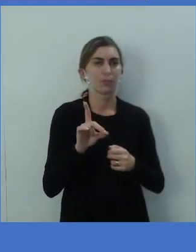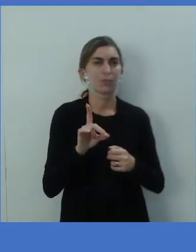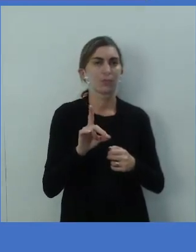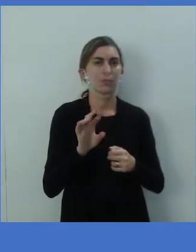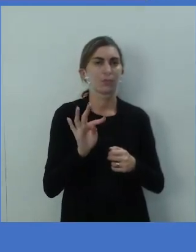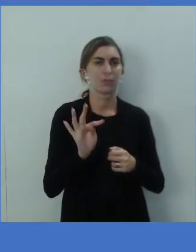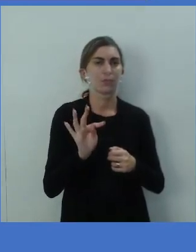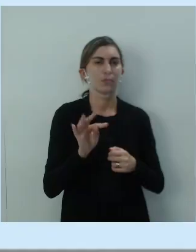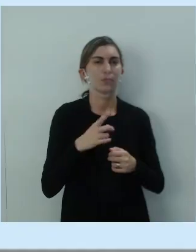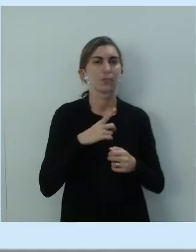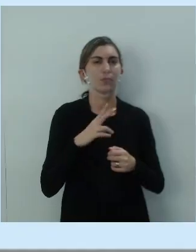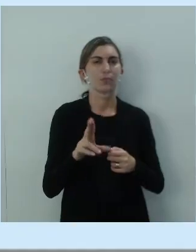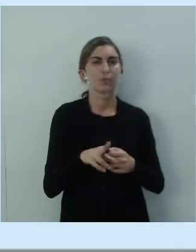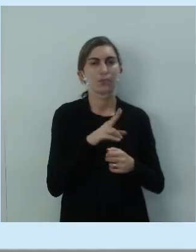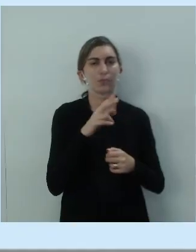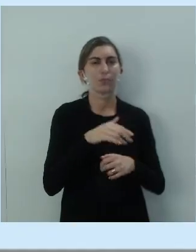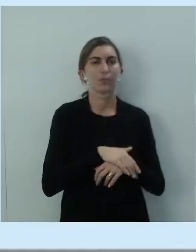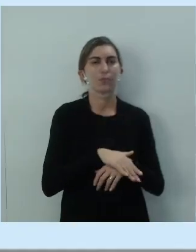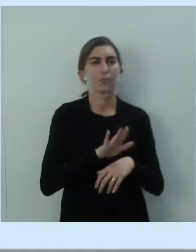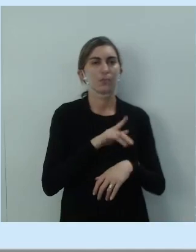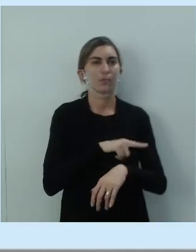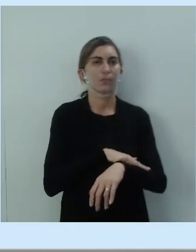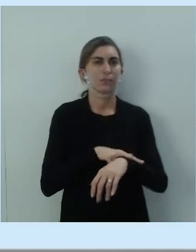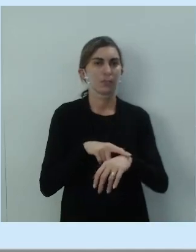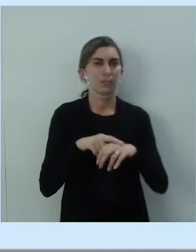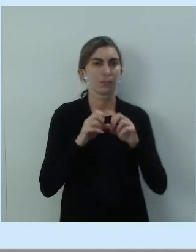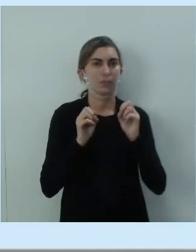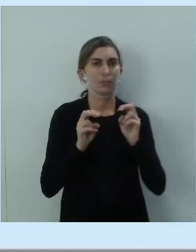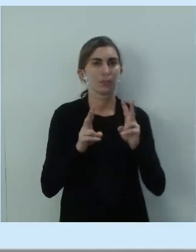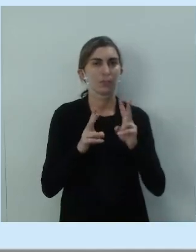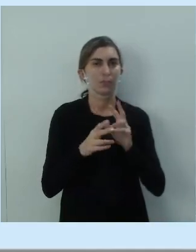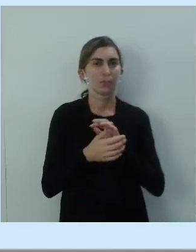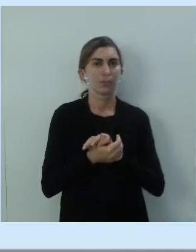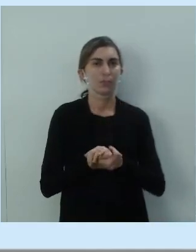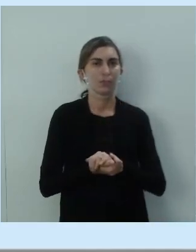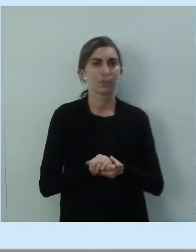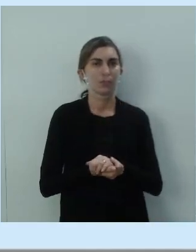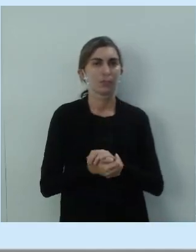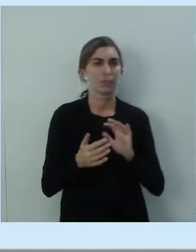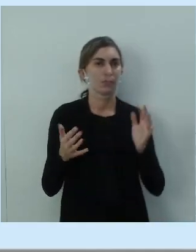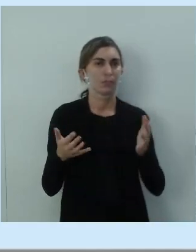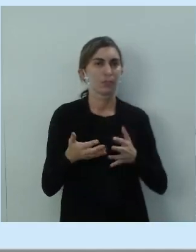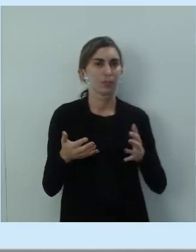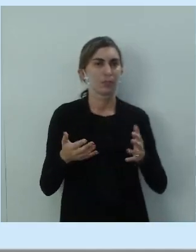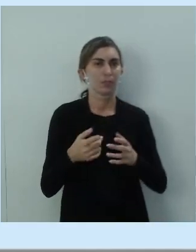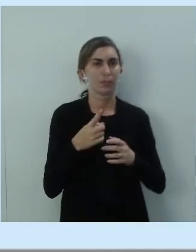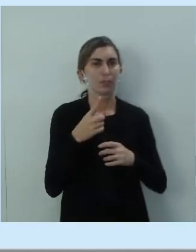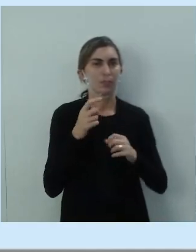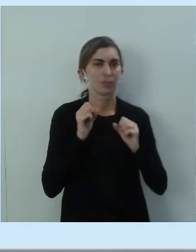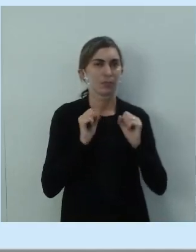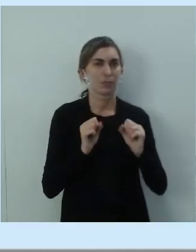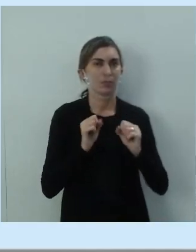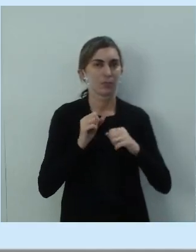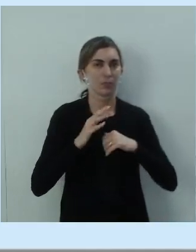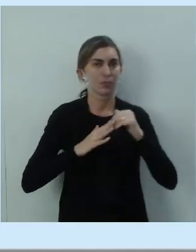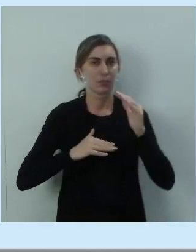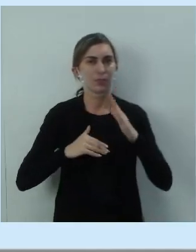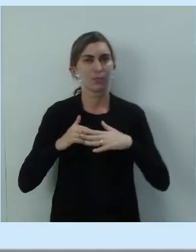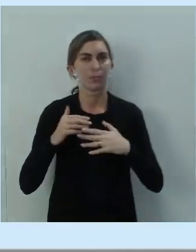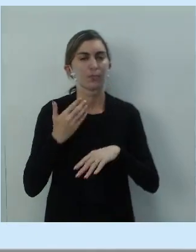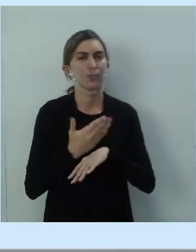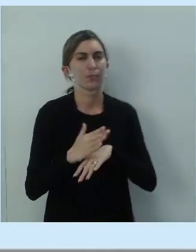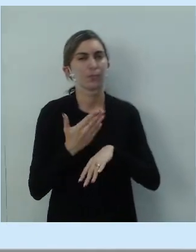maneira mais educada, ok? Agora, você pode praticar,